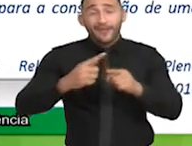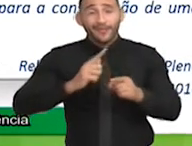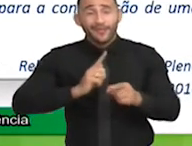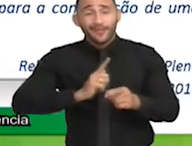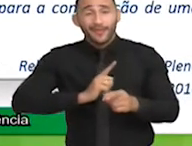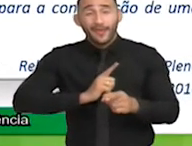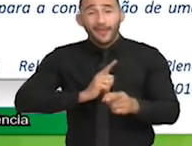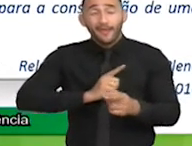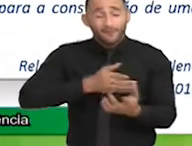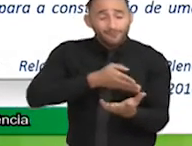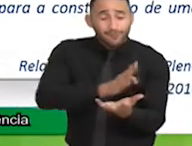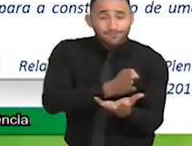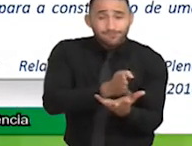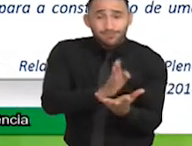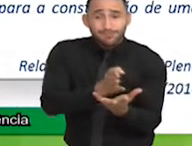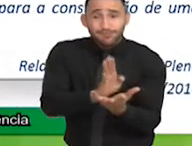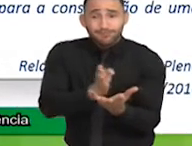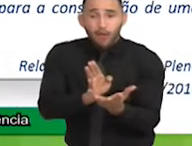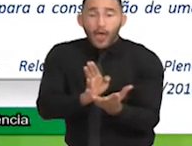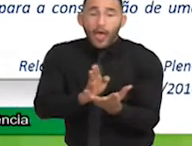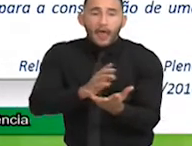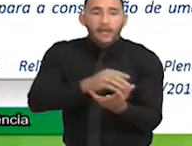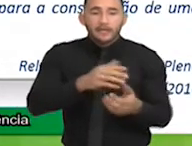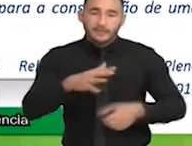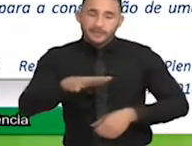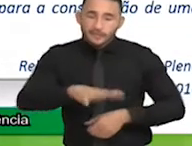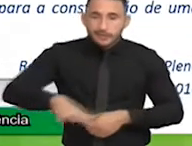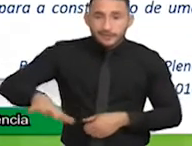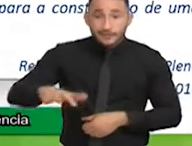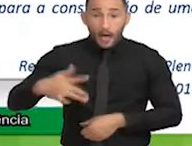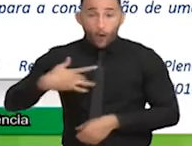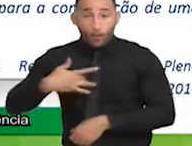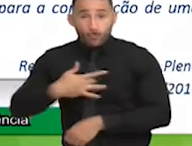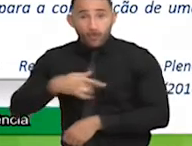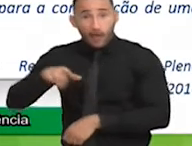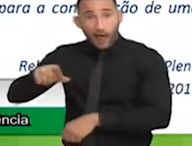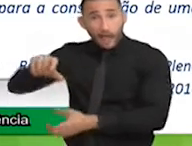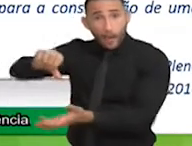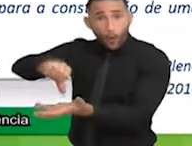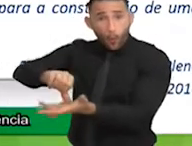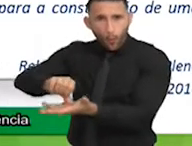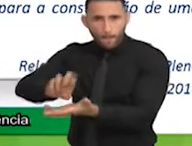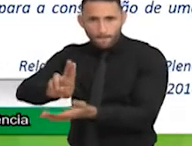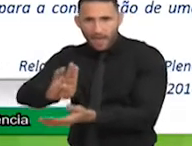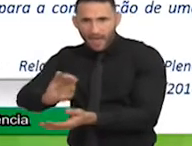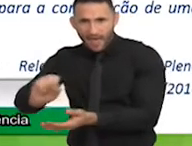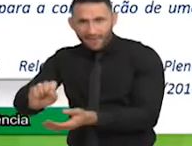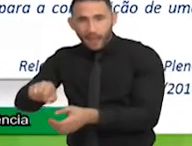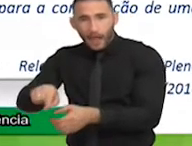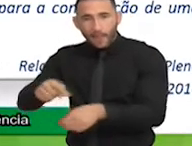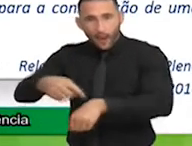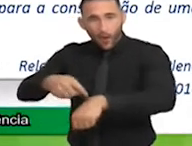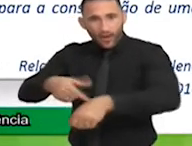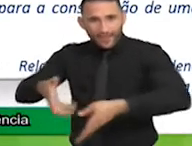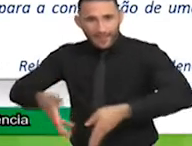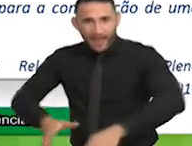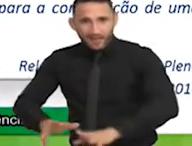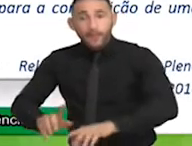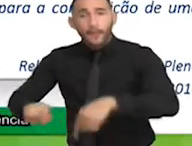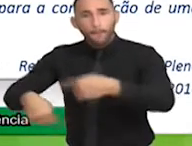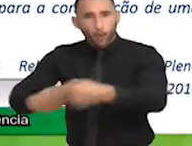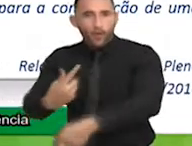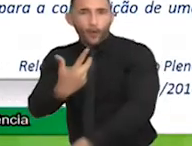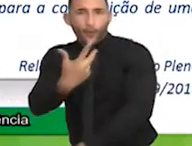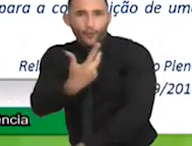intersetorização. É saúde começando lá na UBS, quando a criança nasce, quando a criança vai tomar vacina, começando